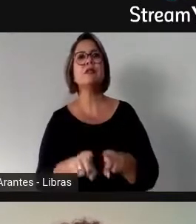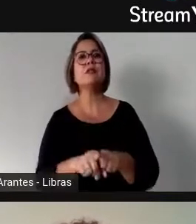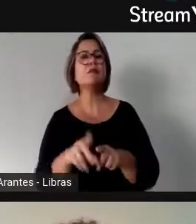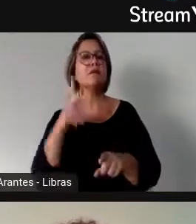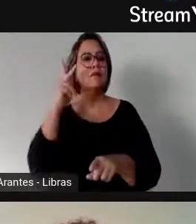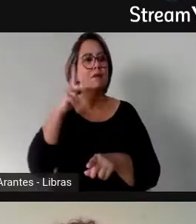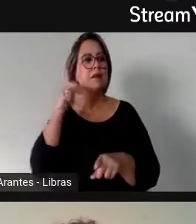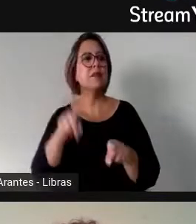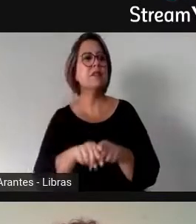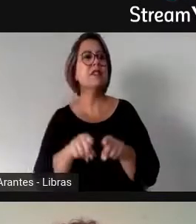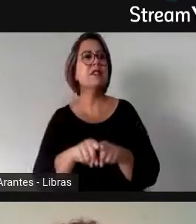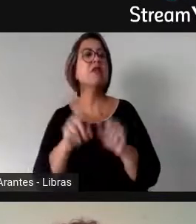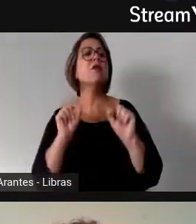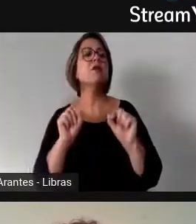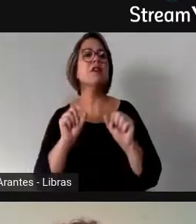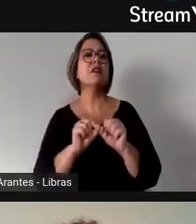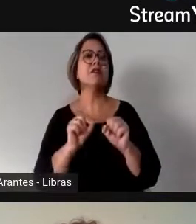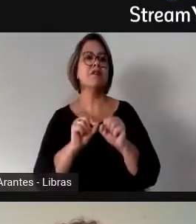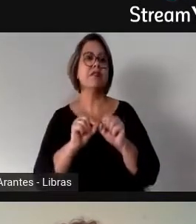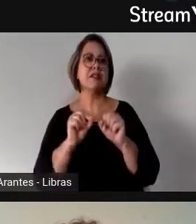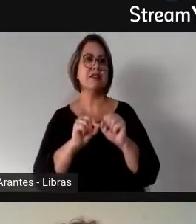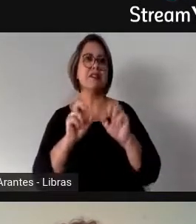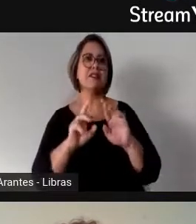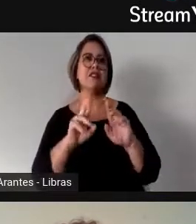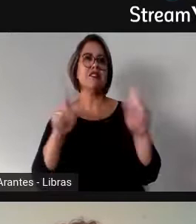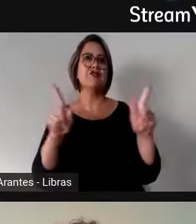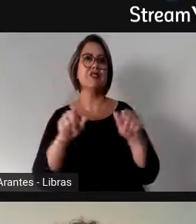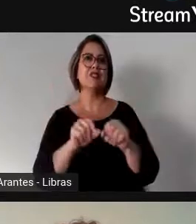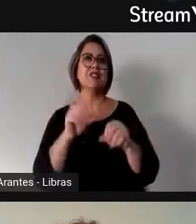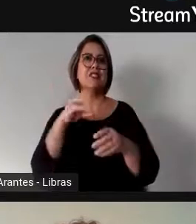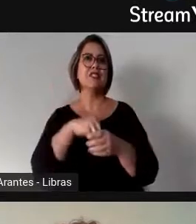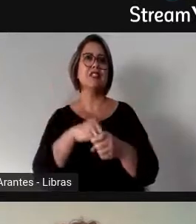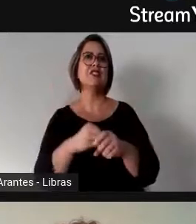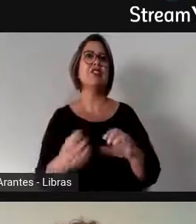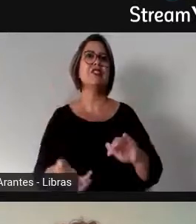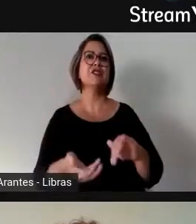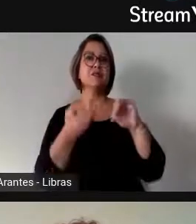bem, e o que faria de diferente um Congresso Nacional com mais mulheres?